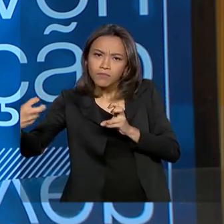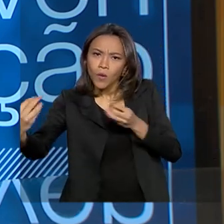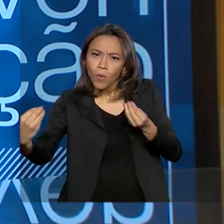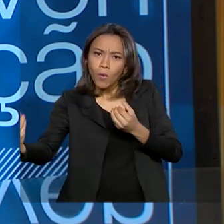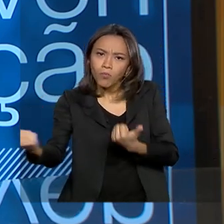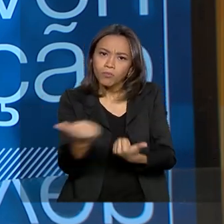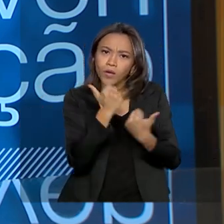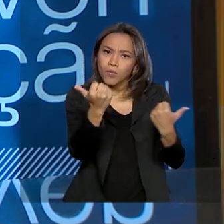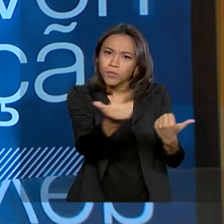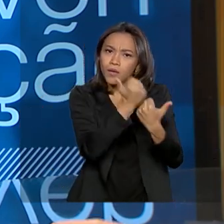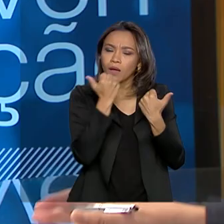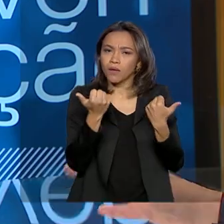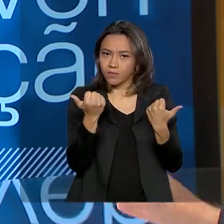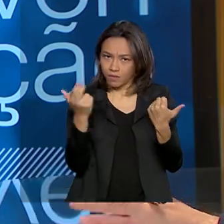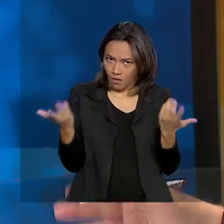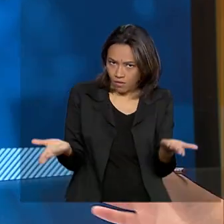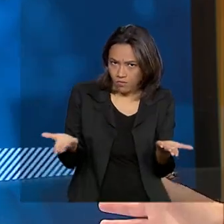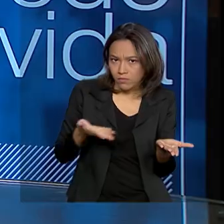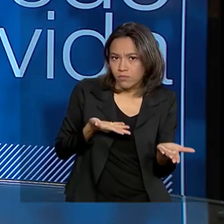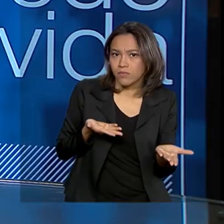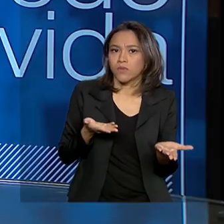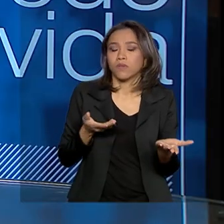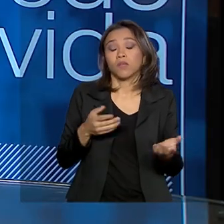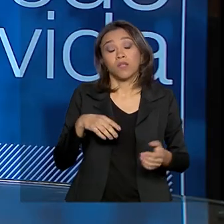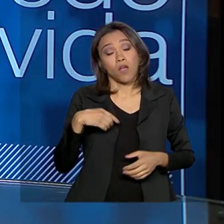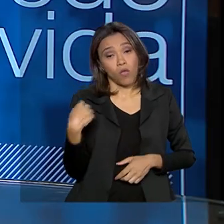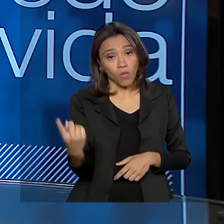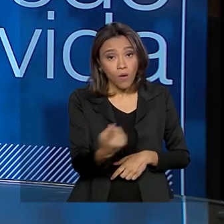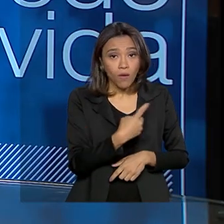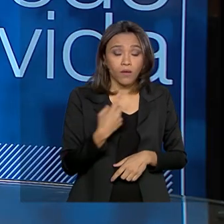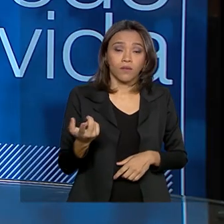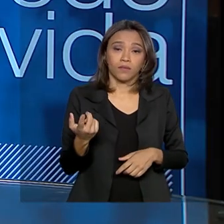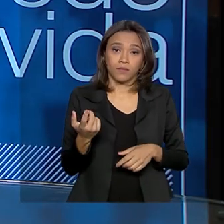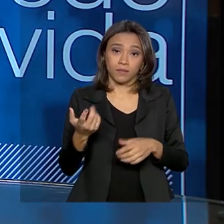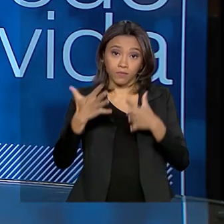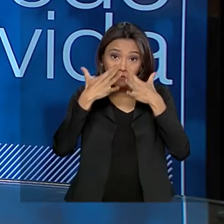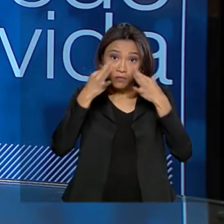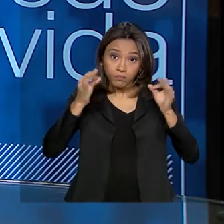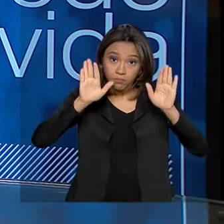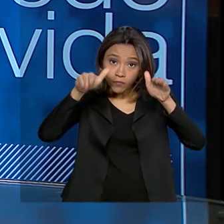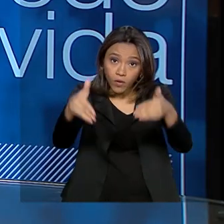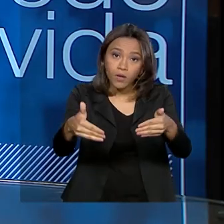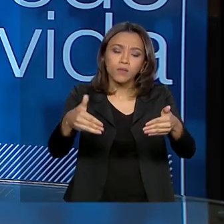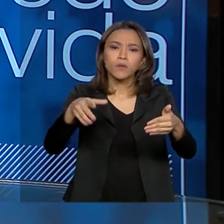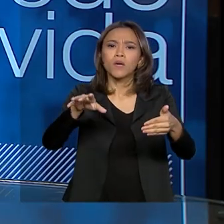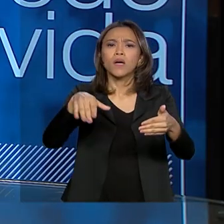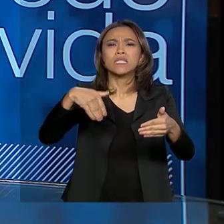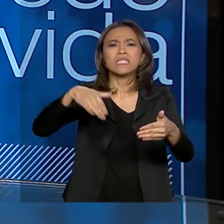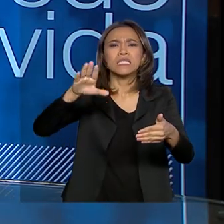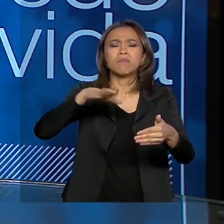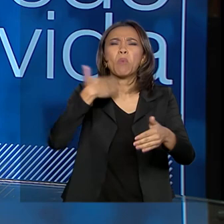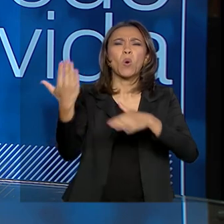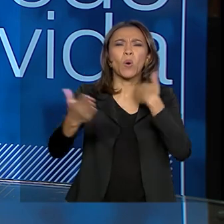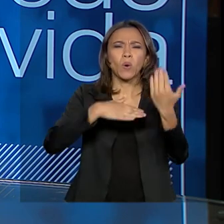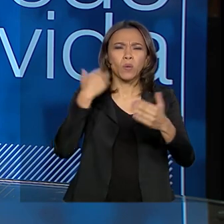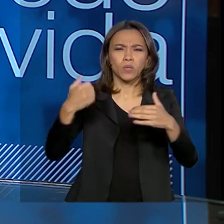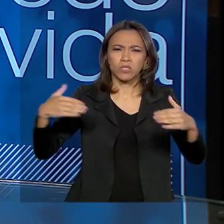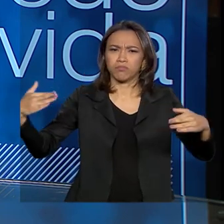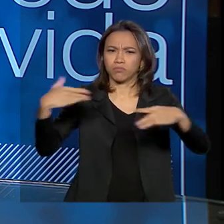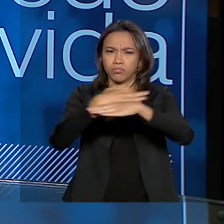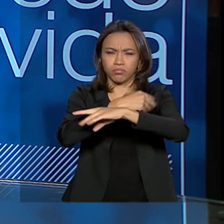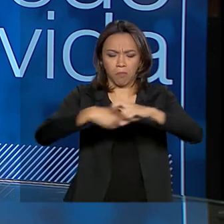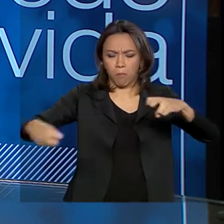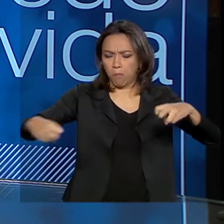aquele público? Nós priorizamos aquilo que tem ampliado o número de vítimas, de mortes nas